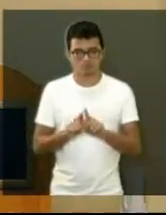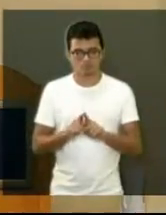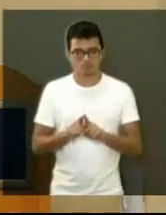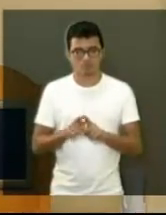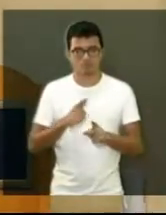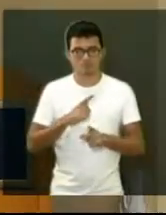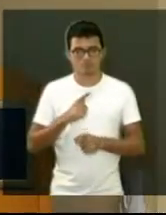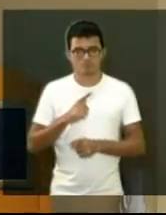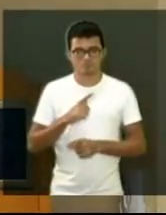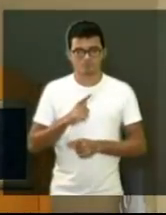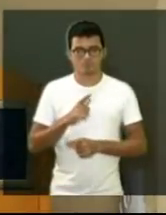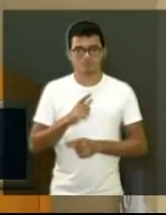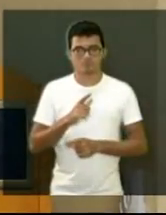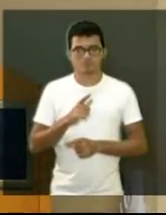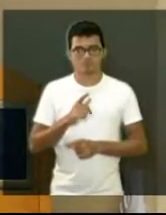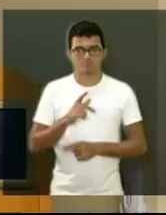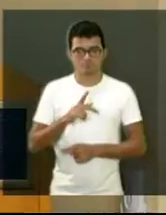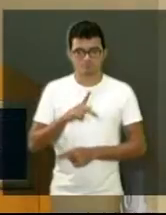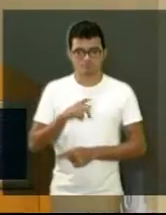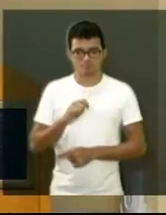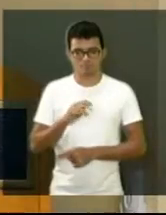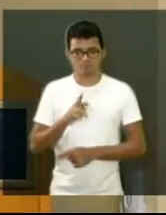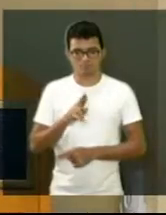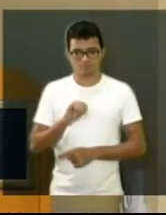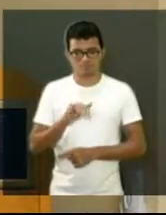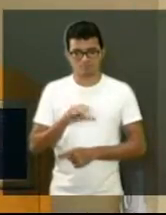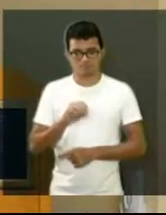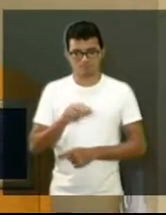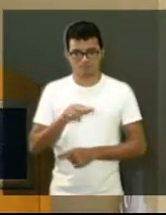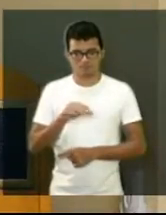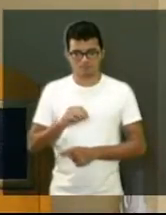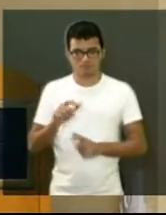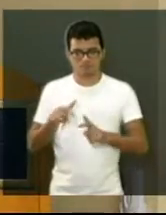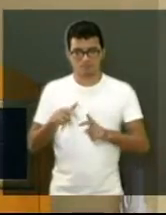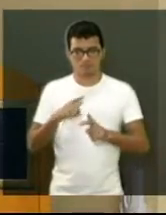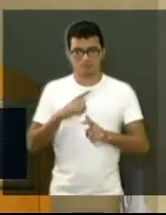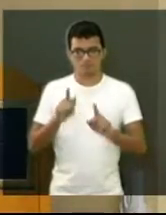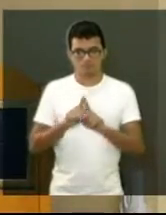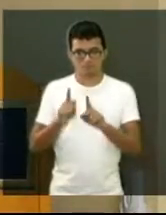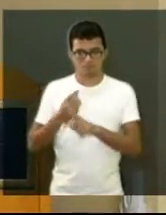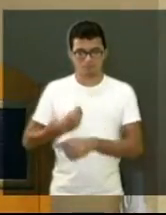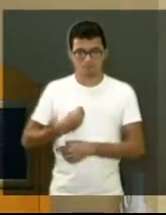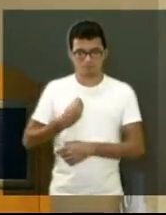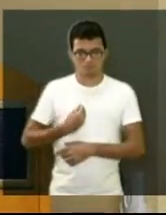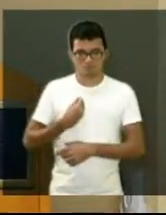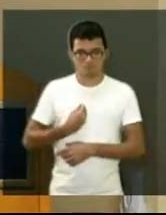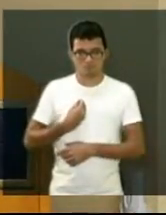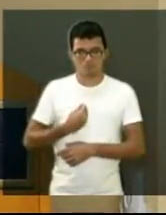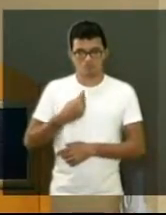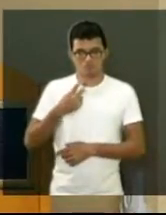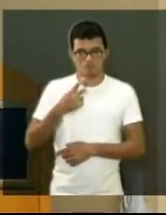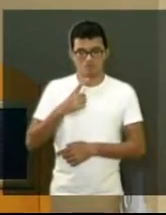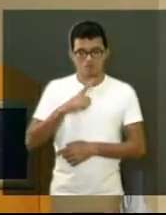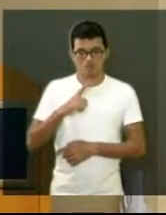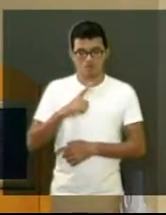patrimônio público, verificamos a presença de vândalos moradores de rua, crianças,